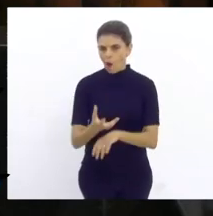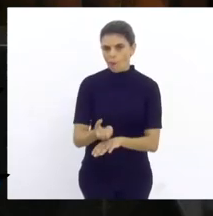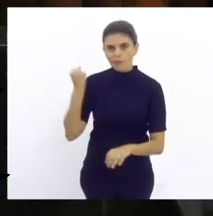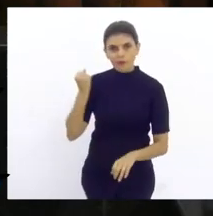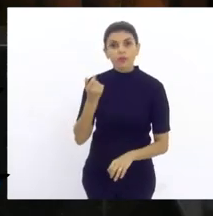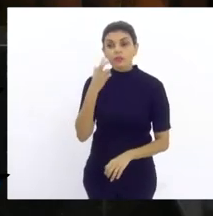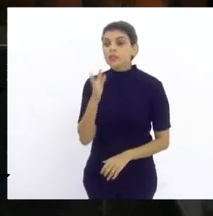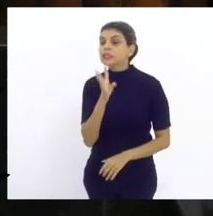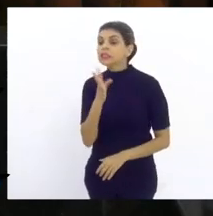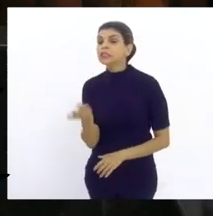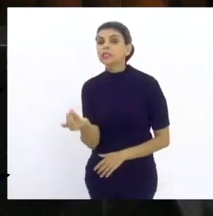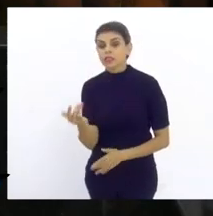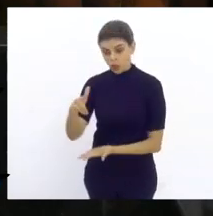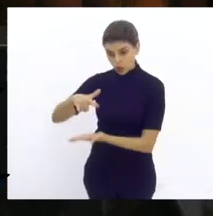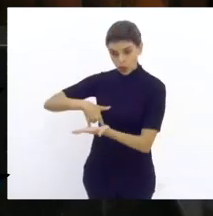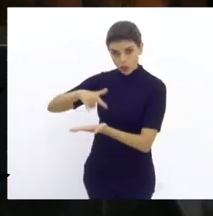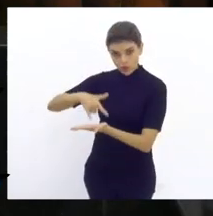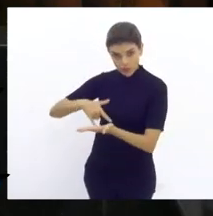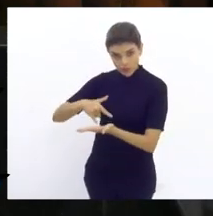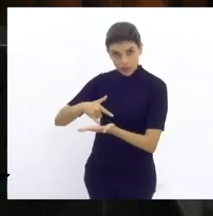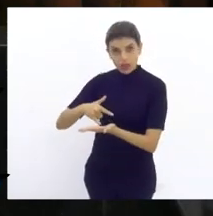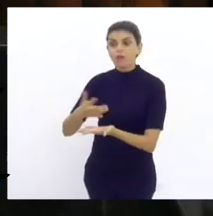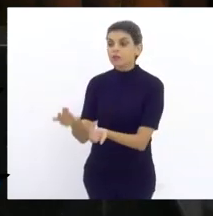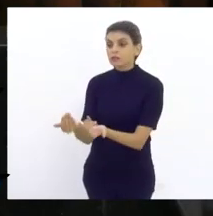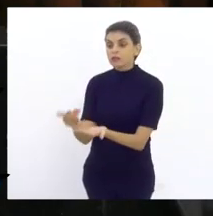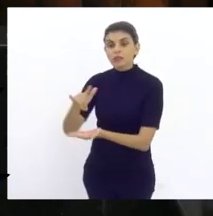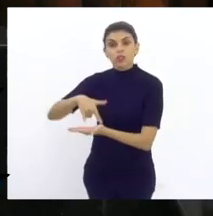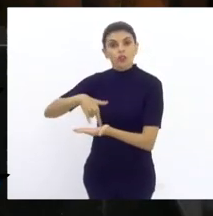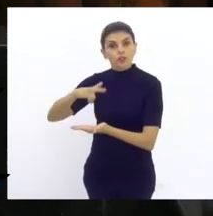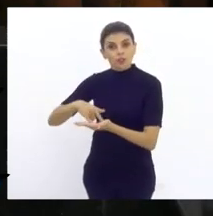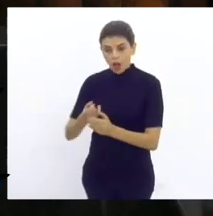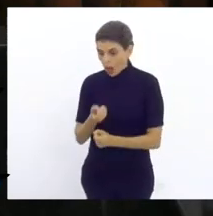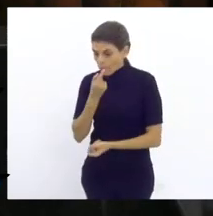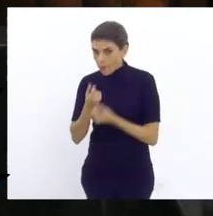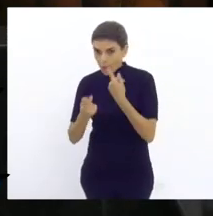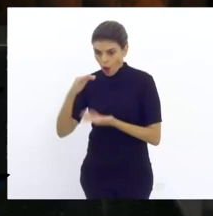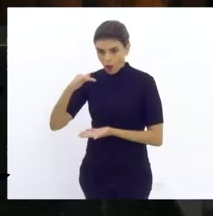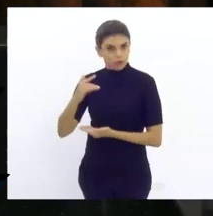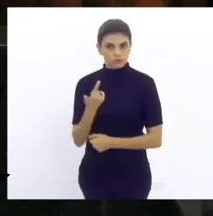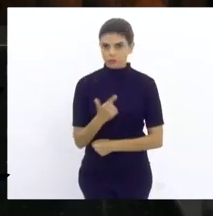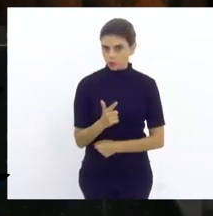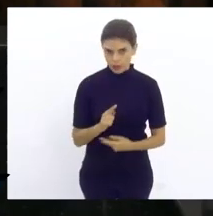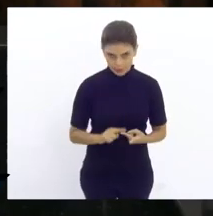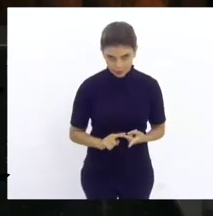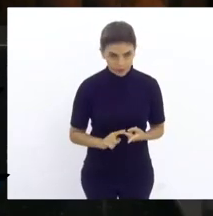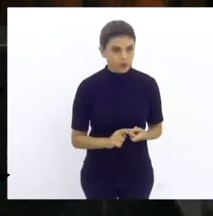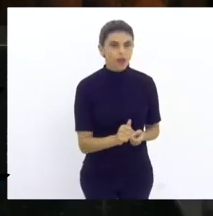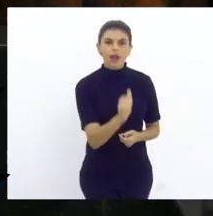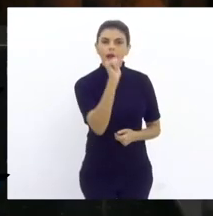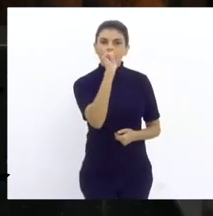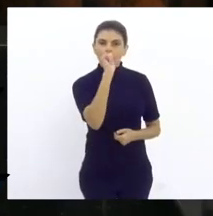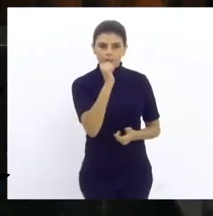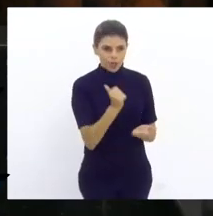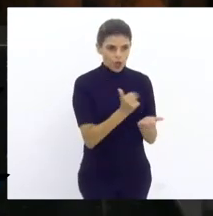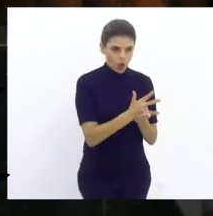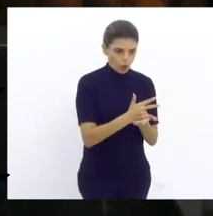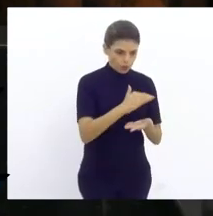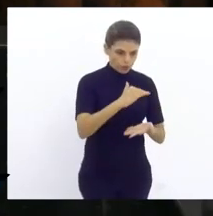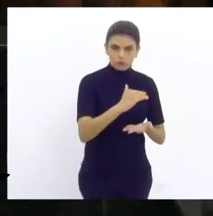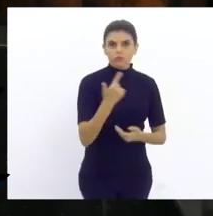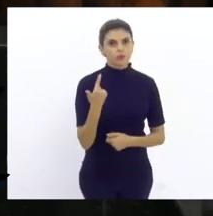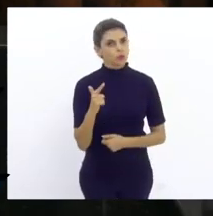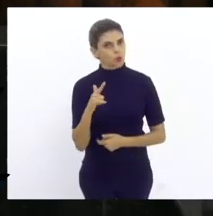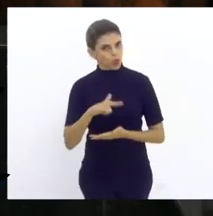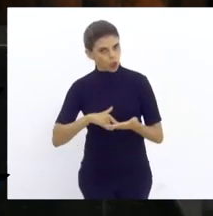nota fiscal da pipoca, não tem. Nota fiscal da bebida, não tem.